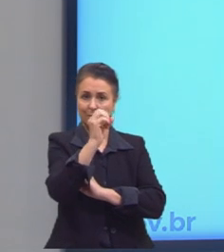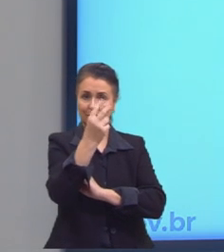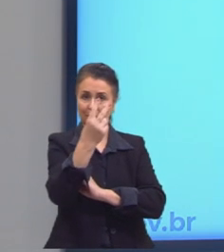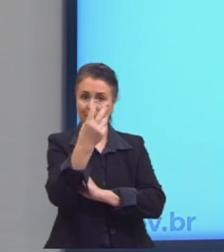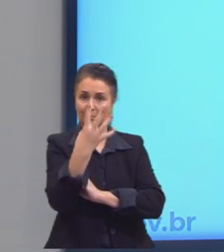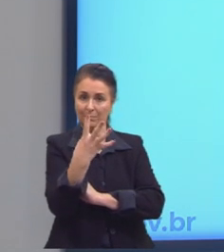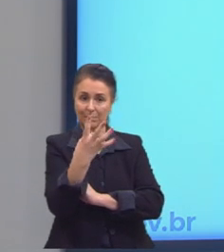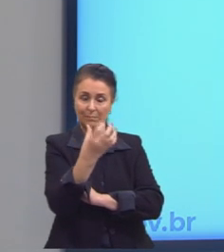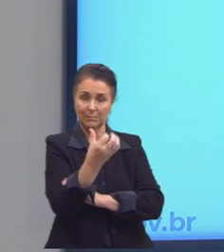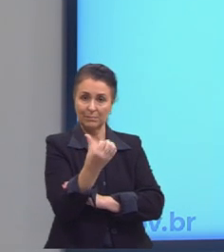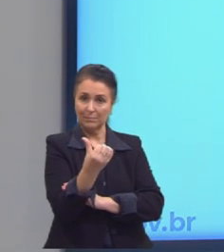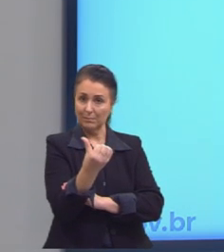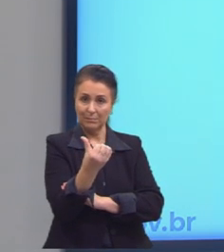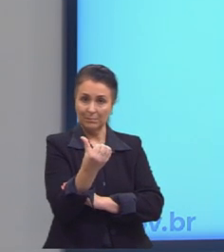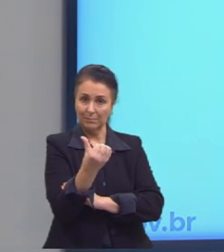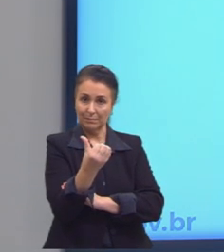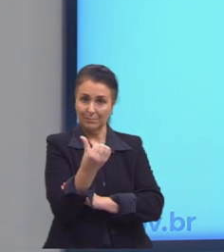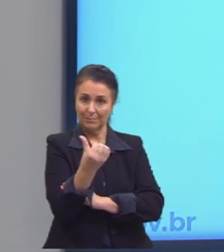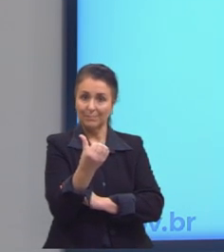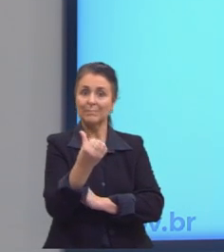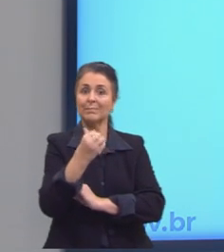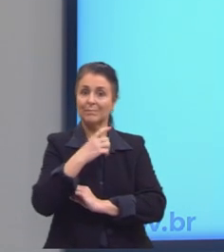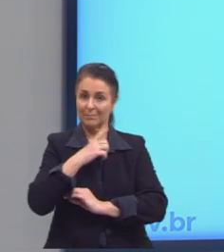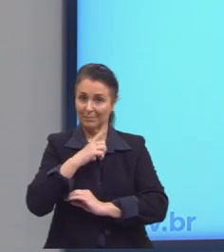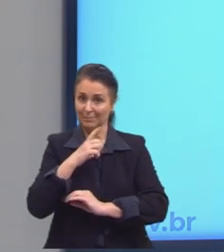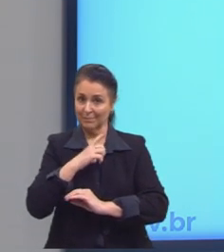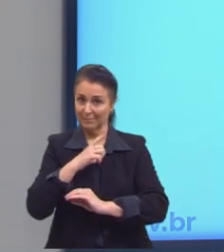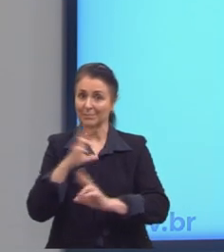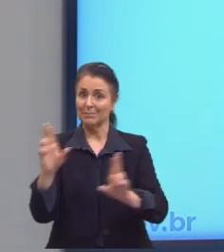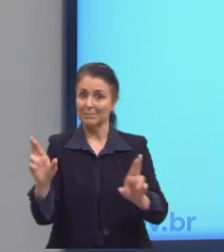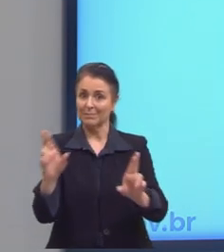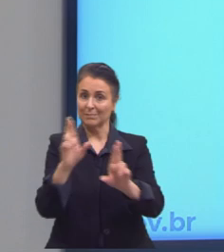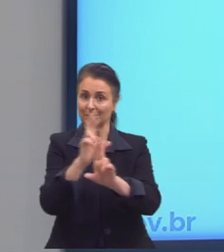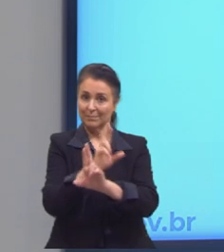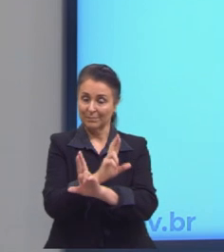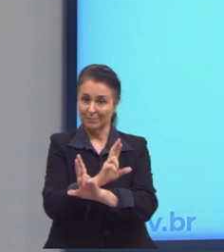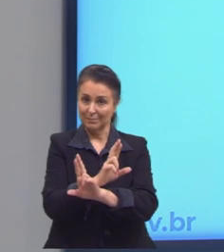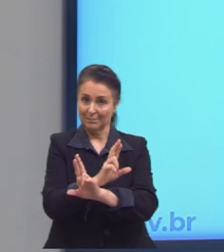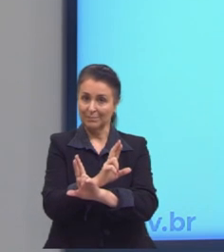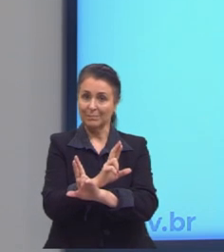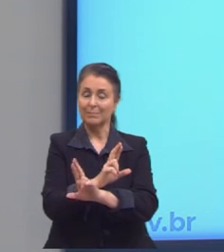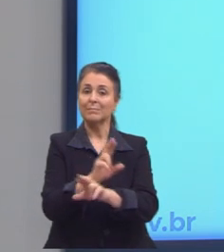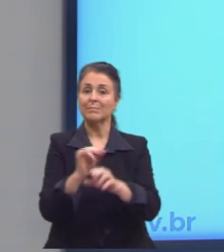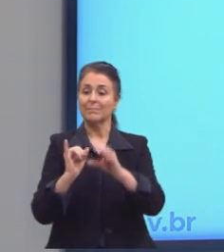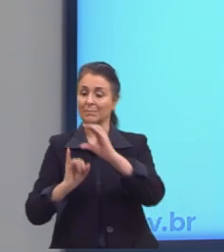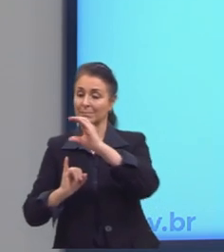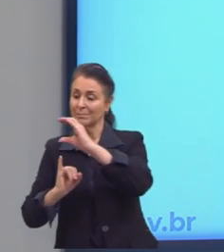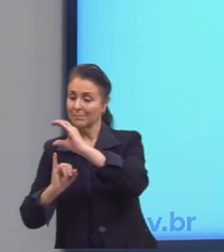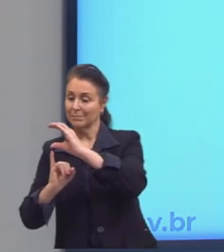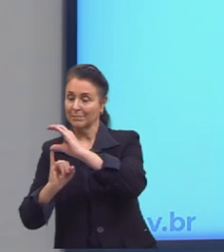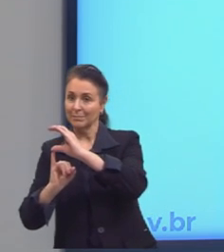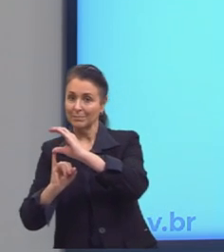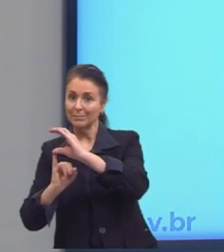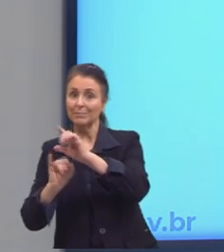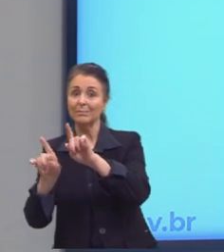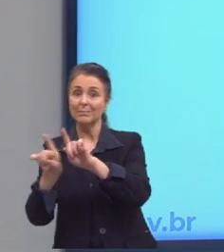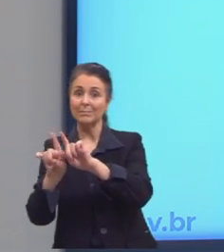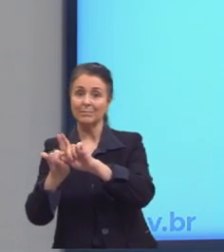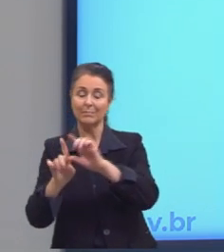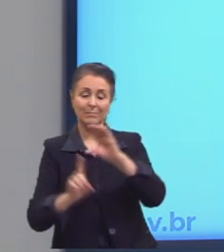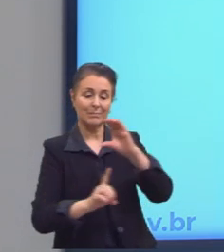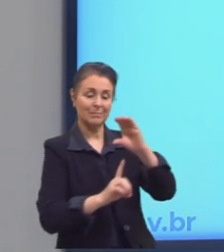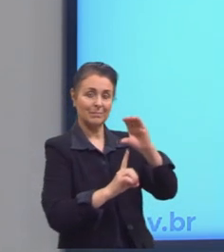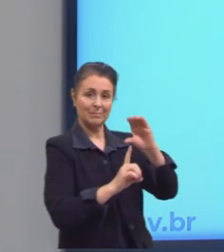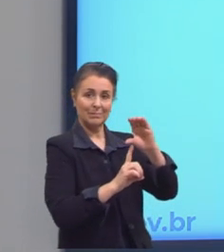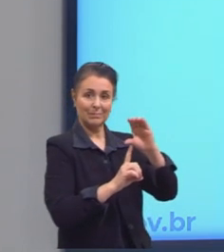o 4 e o 6, que possuem essa relação, além de fazer parte do contradomínio, eles fazem parte do conjunto